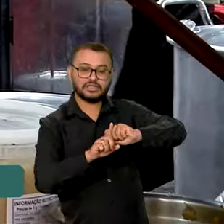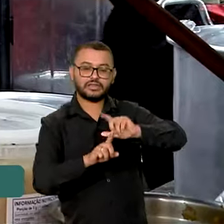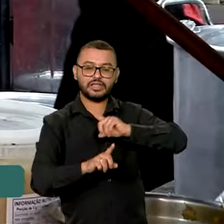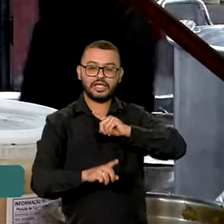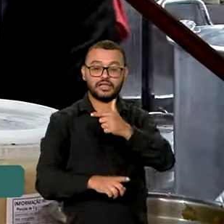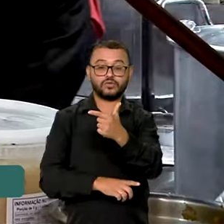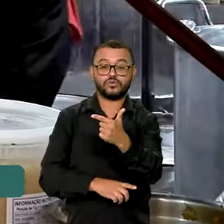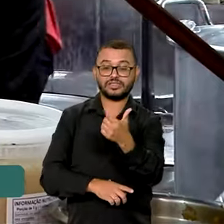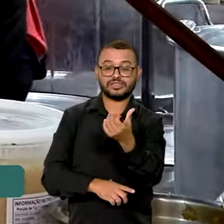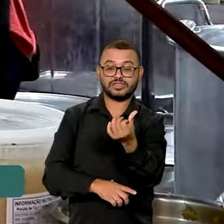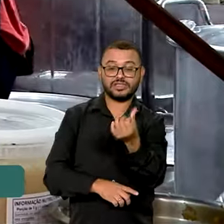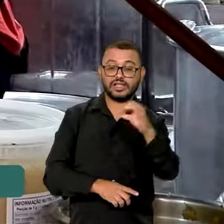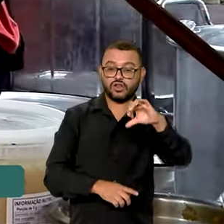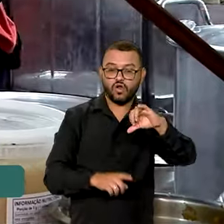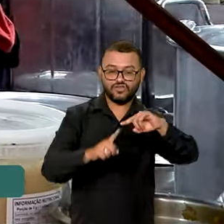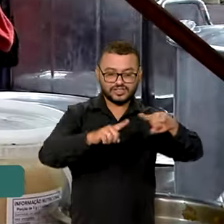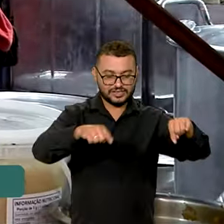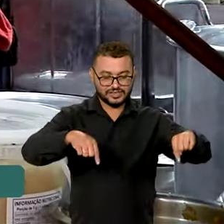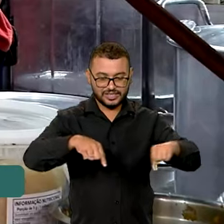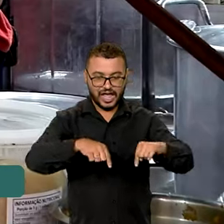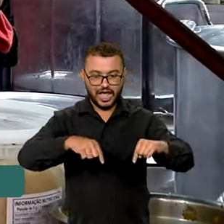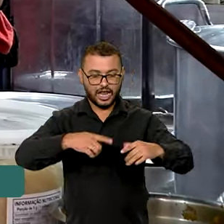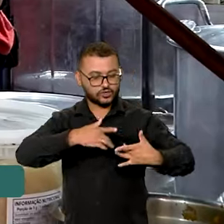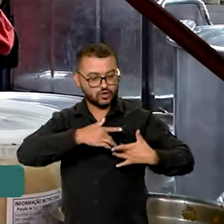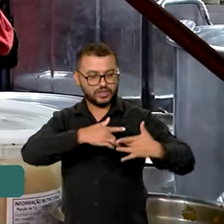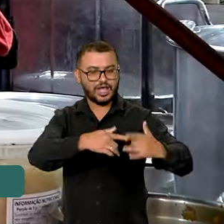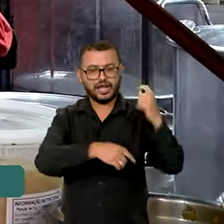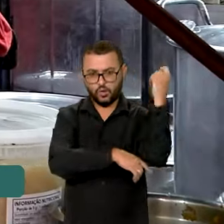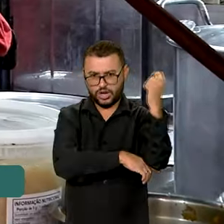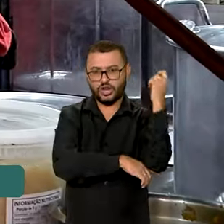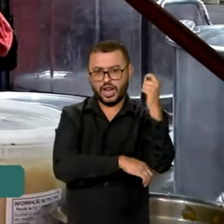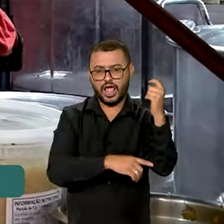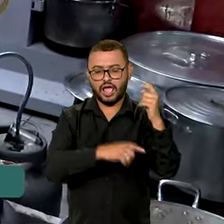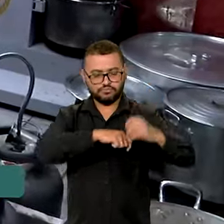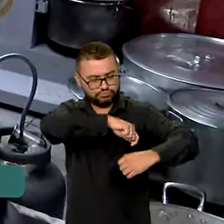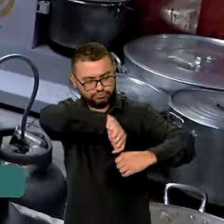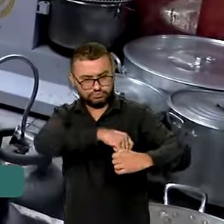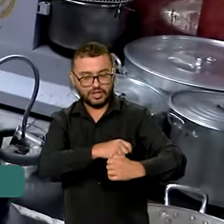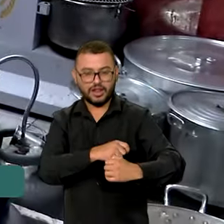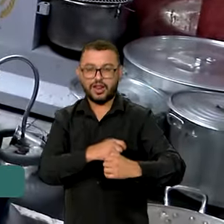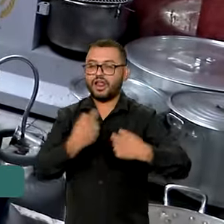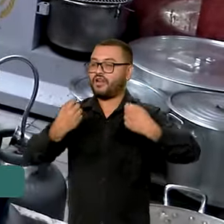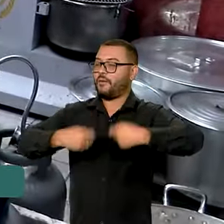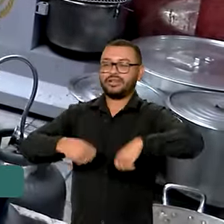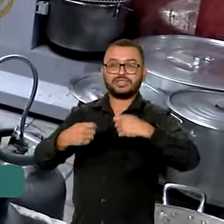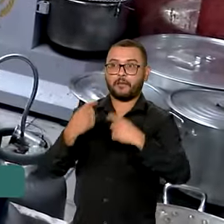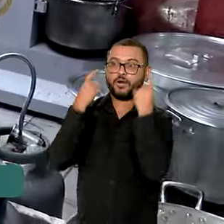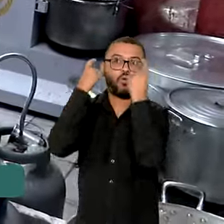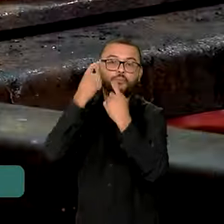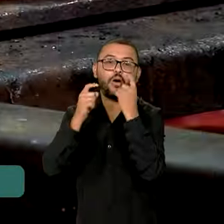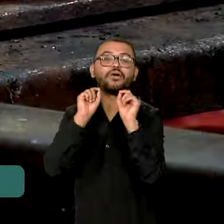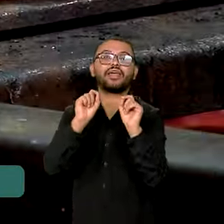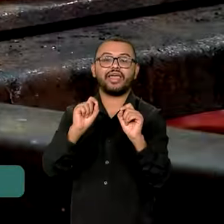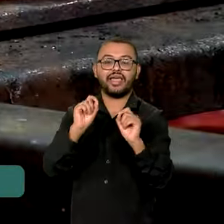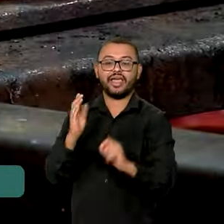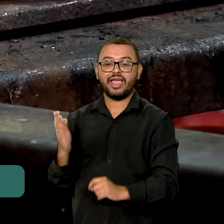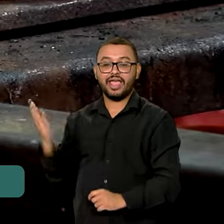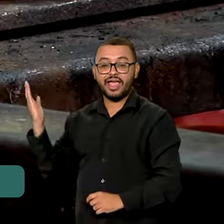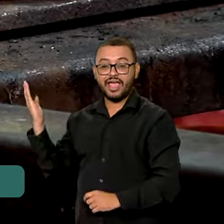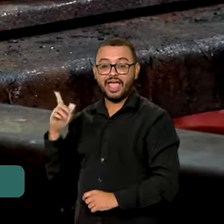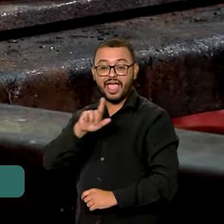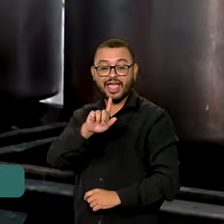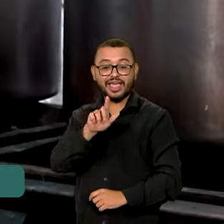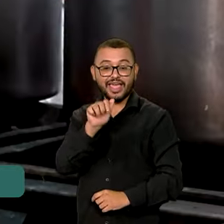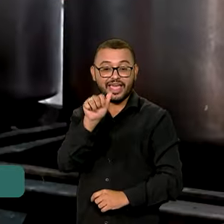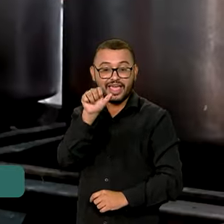269 cozinhas solidárias do Rio Grande do Sul não vão precisar se preocupar com o gás